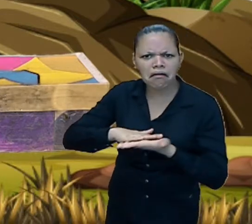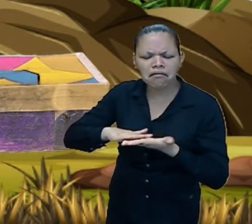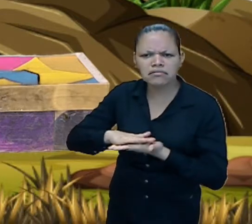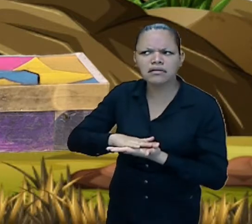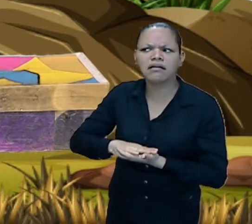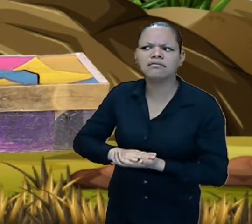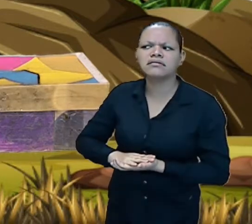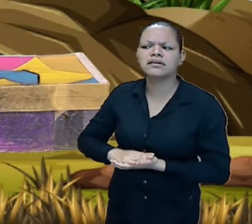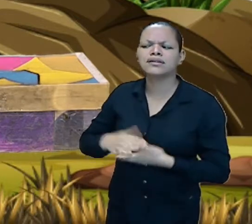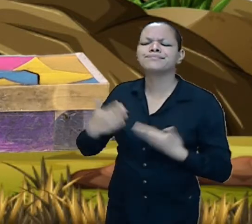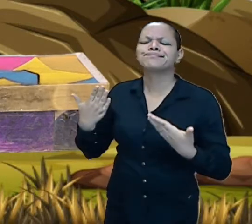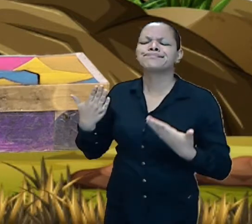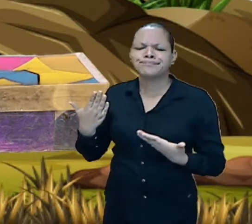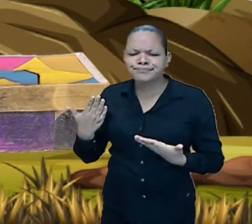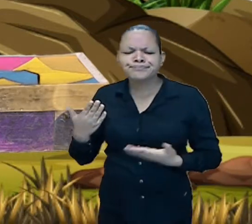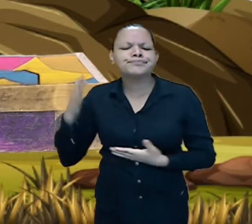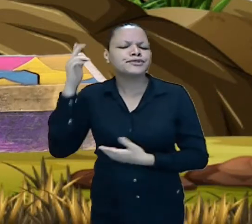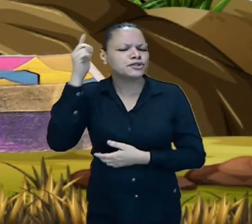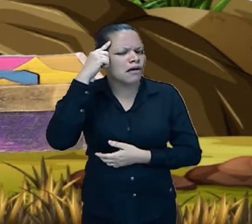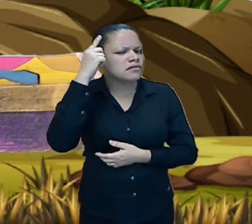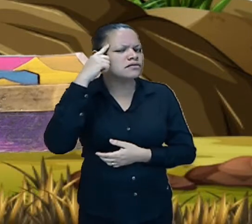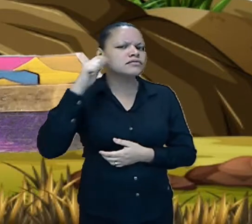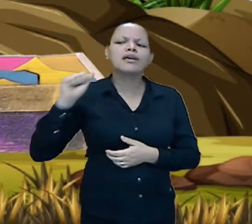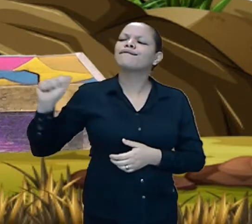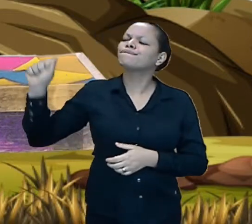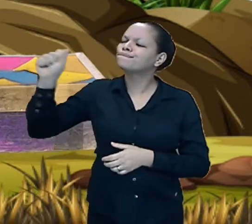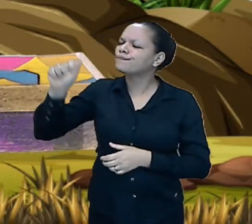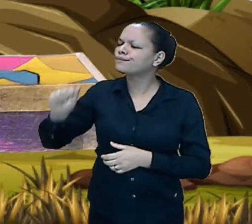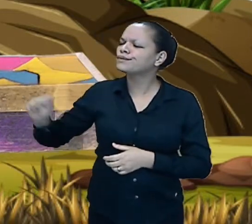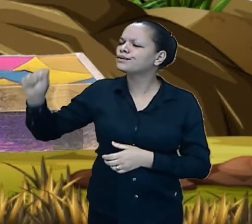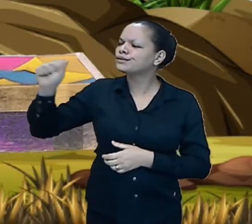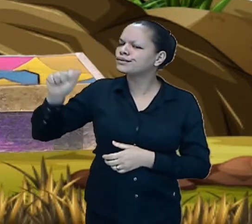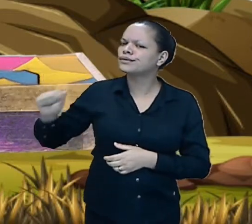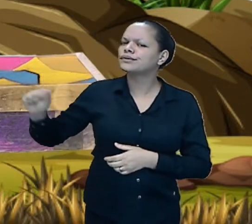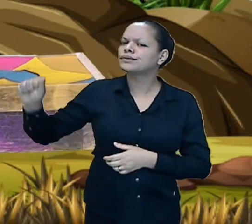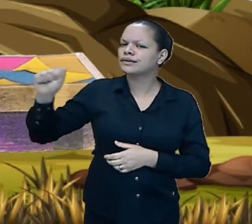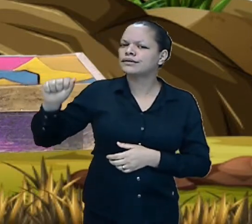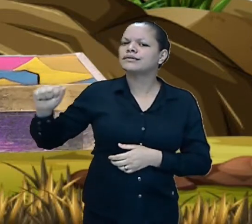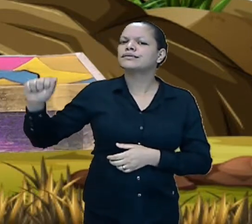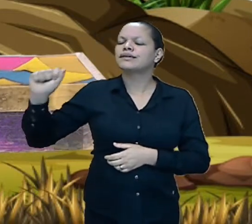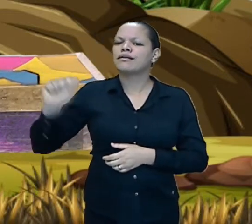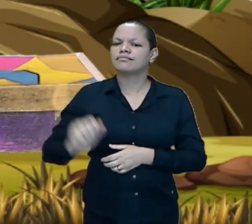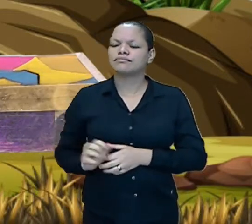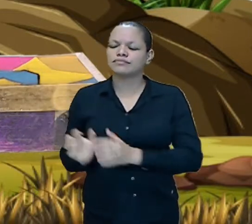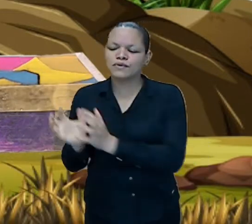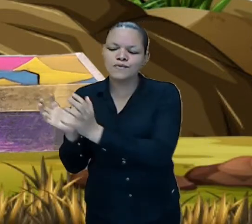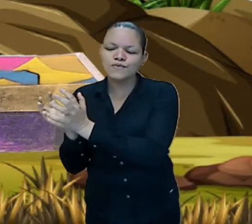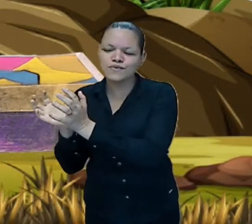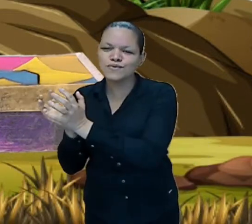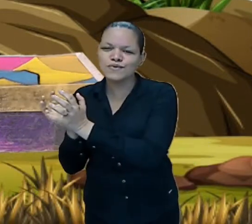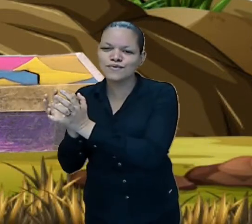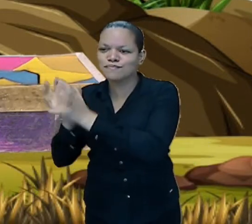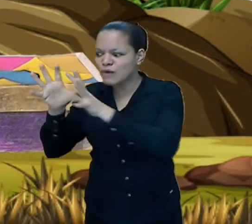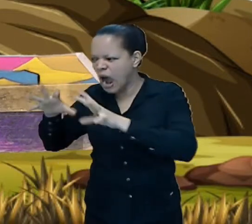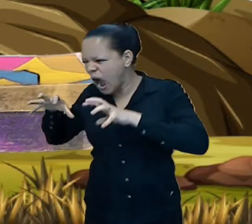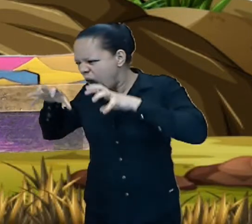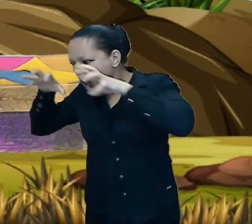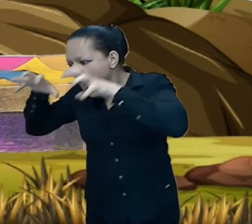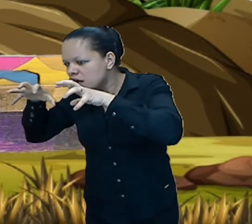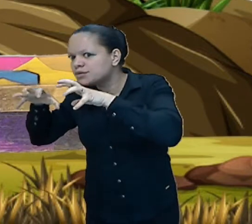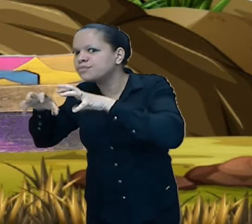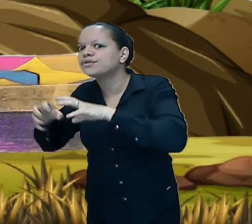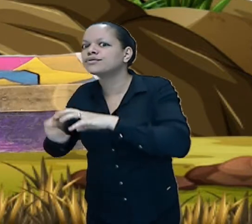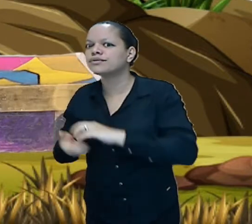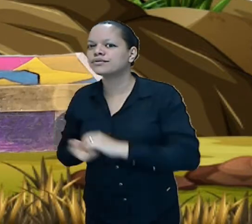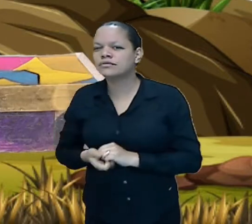ser coisa da associação e quando ele pensava se abria ou não